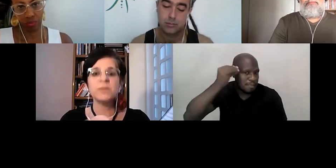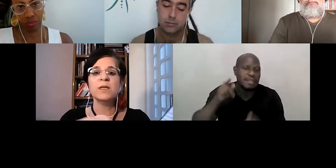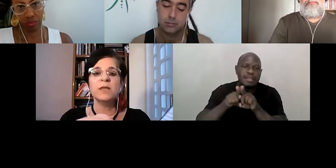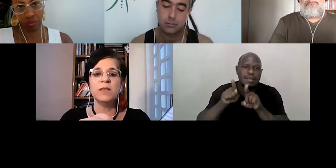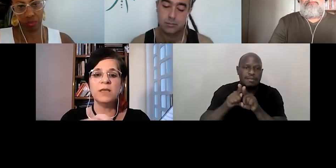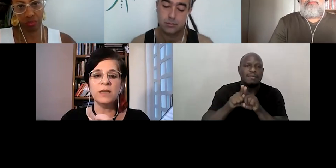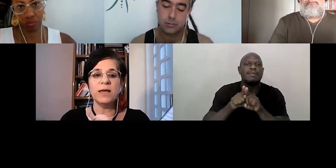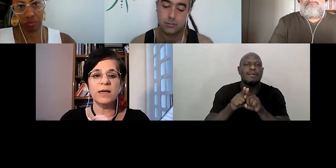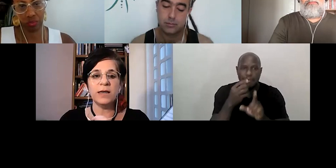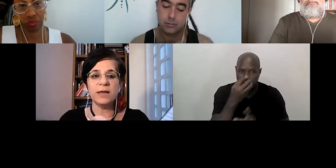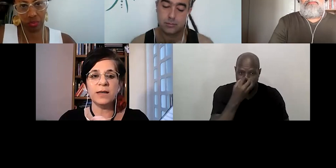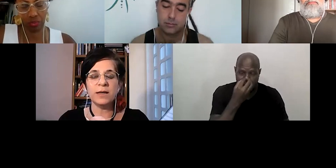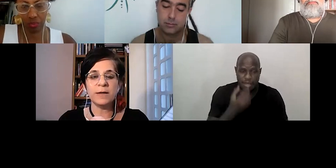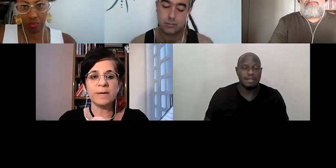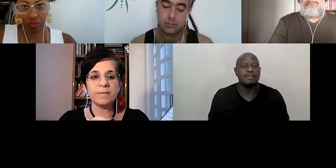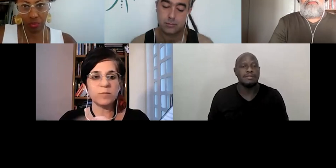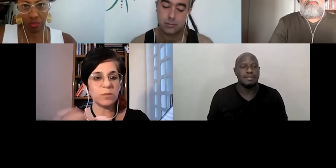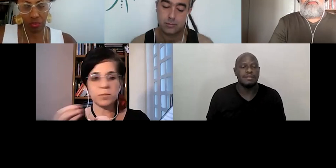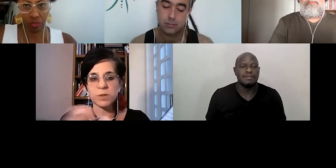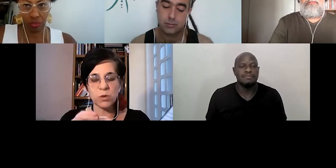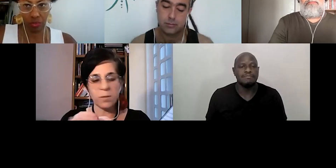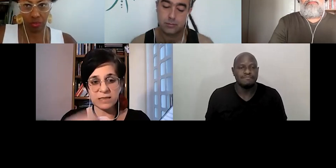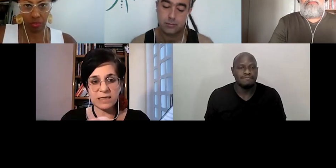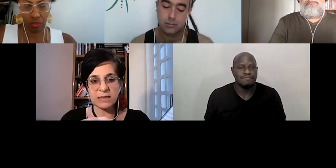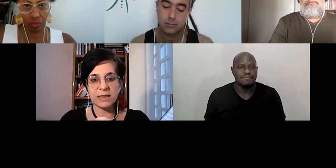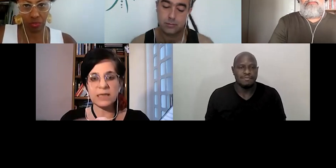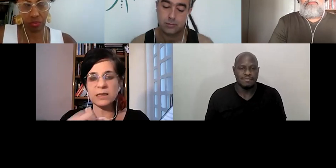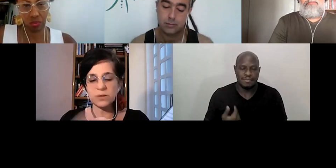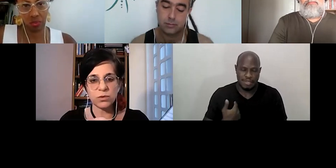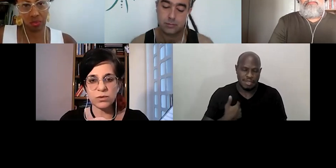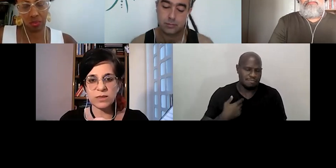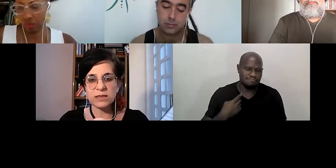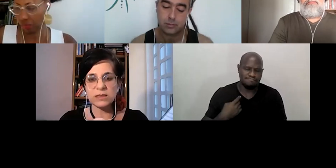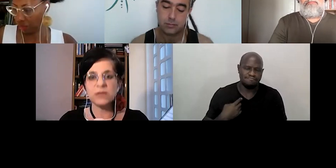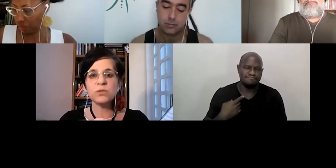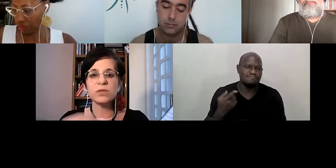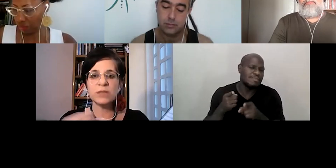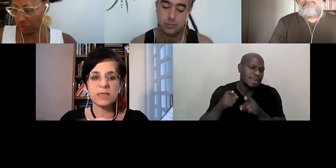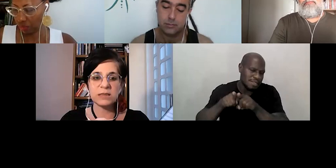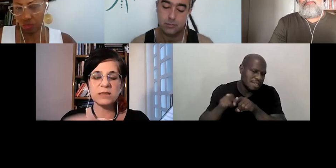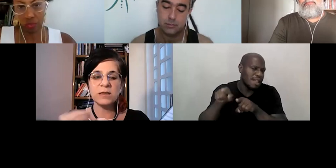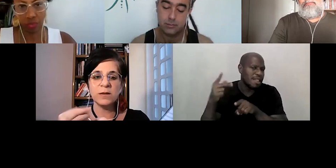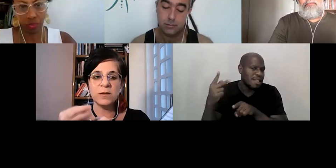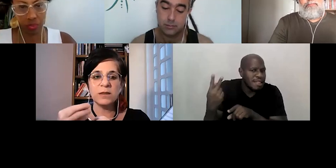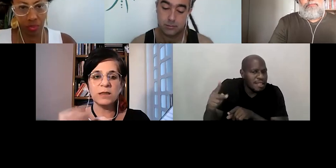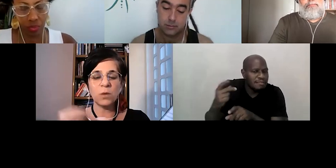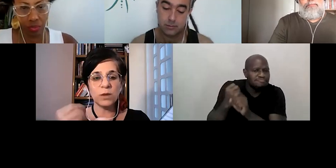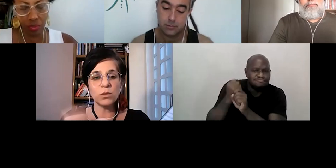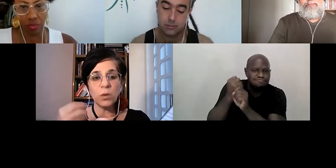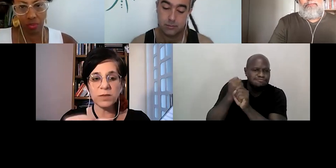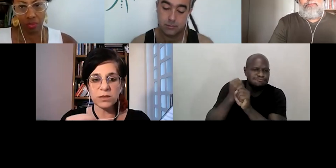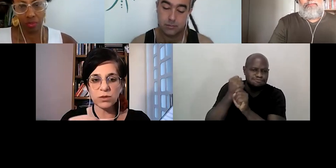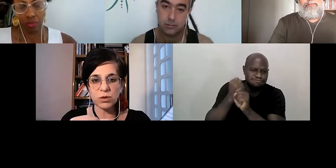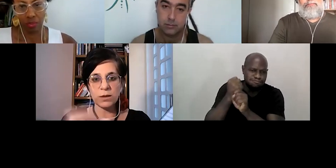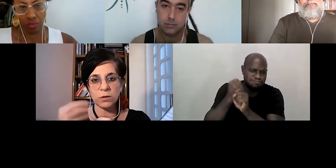e sou parceira dele todos esses anos e esse, e quando